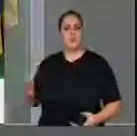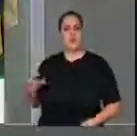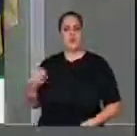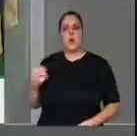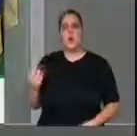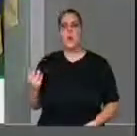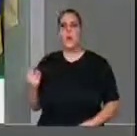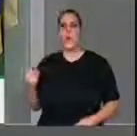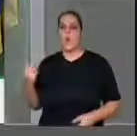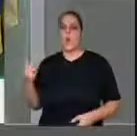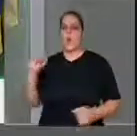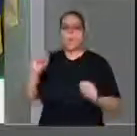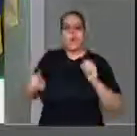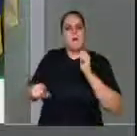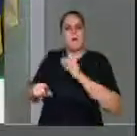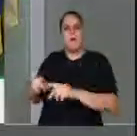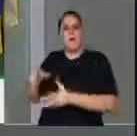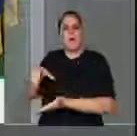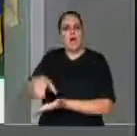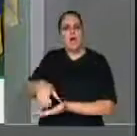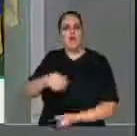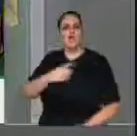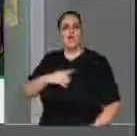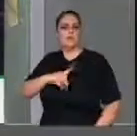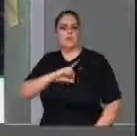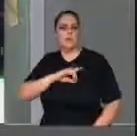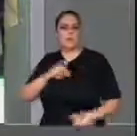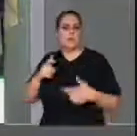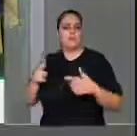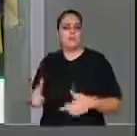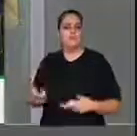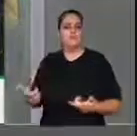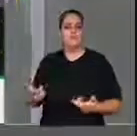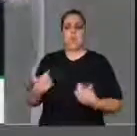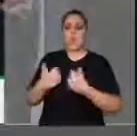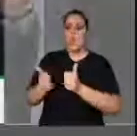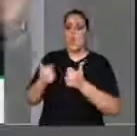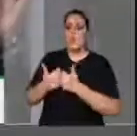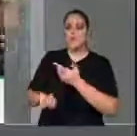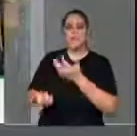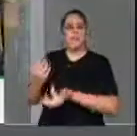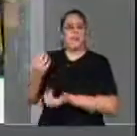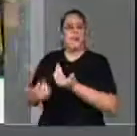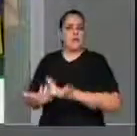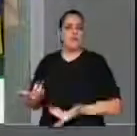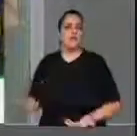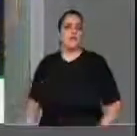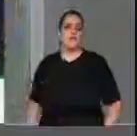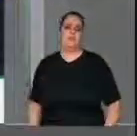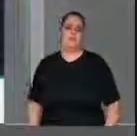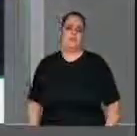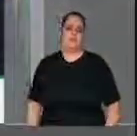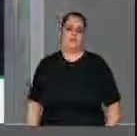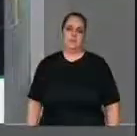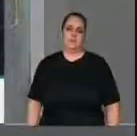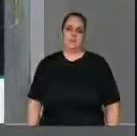delegacias, para queimar ônibus e ainda faz uma ressalva. Concluo, presidente?